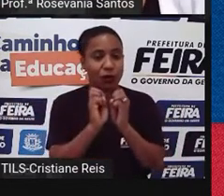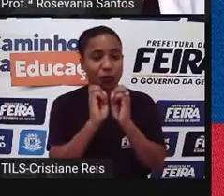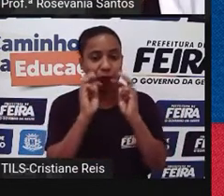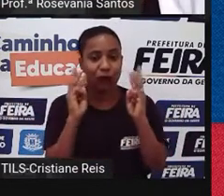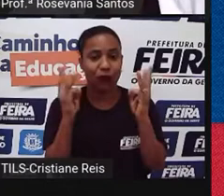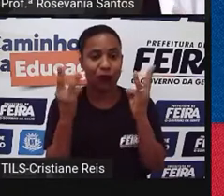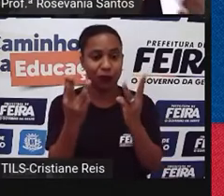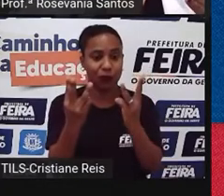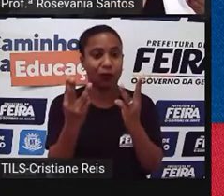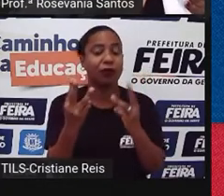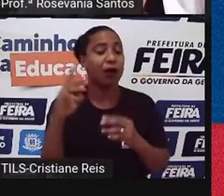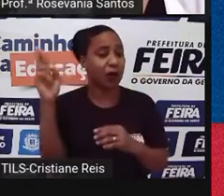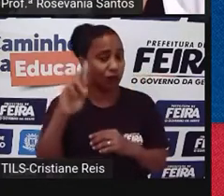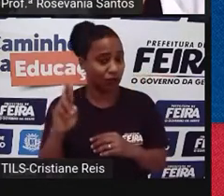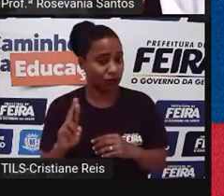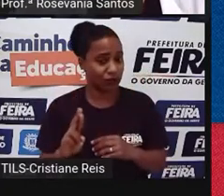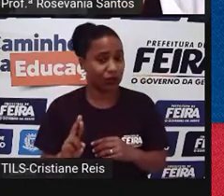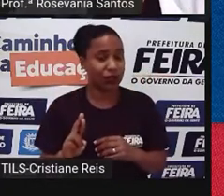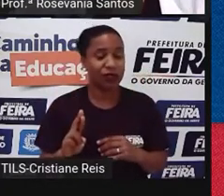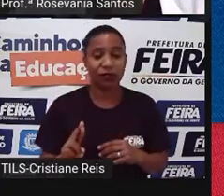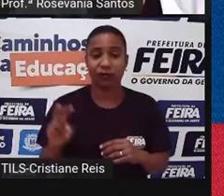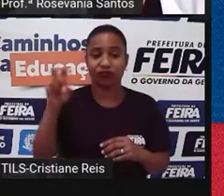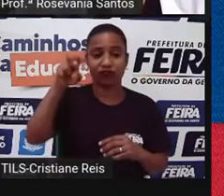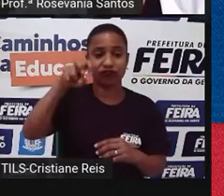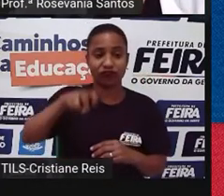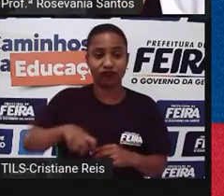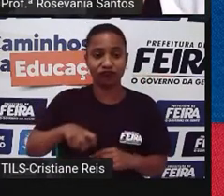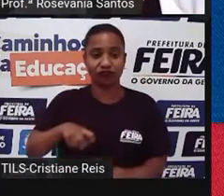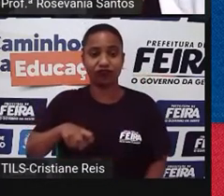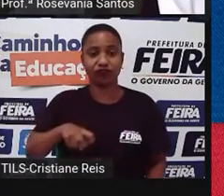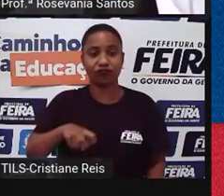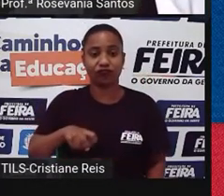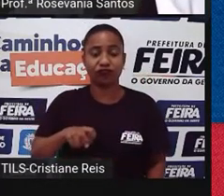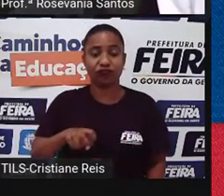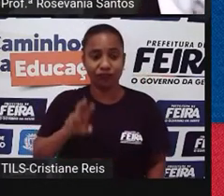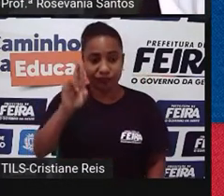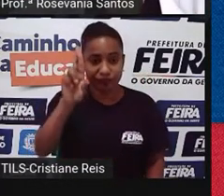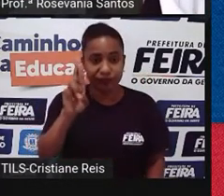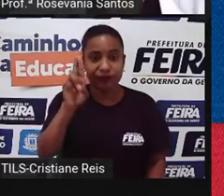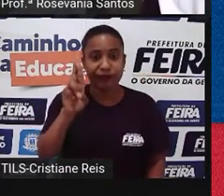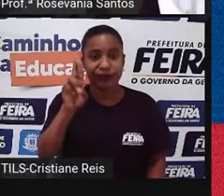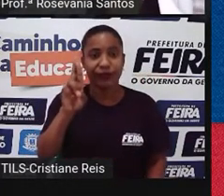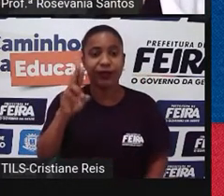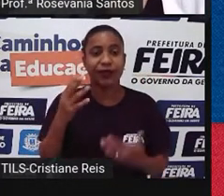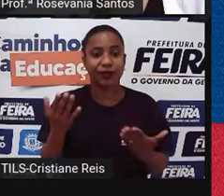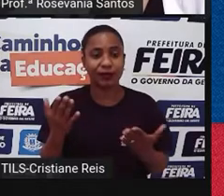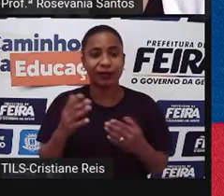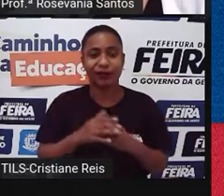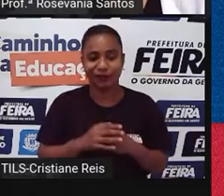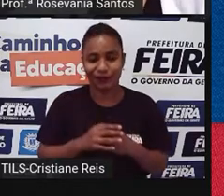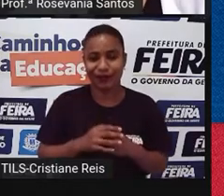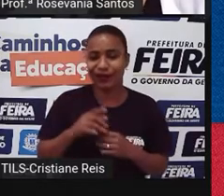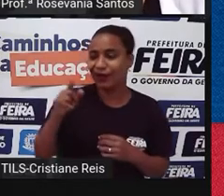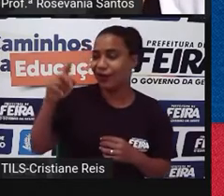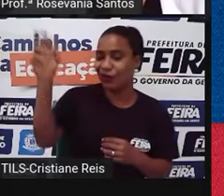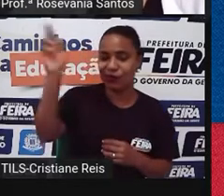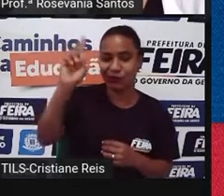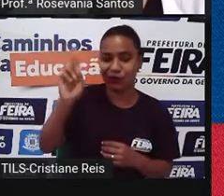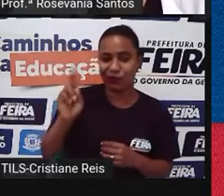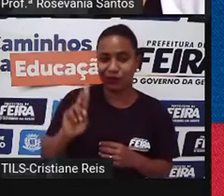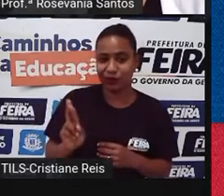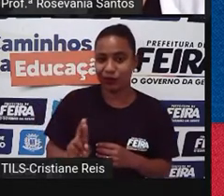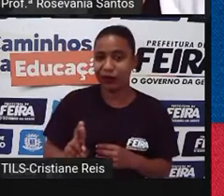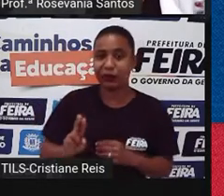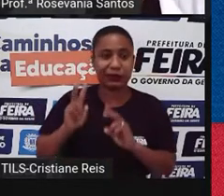veto. Então, geopoliticamente falando, ele não é um país que nunca esteve, embora dizer assim, né, no